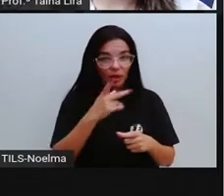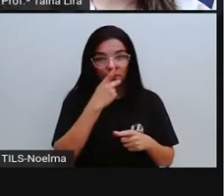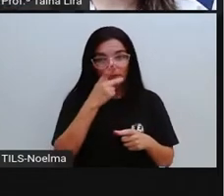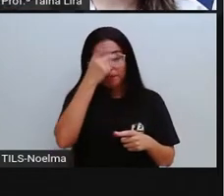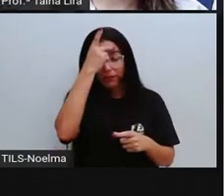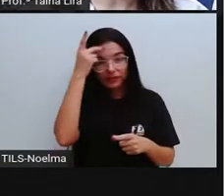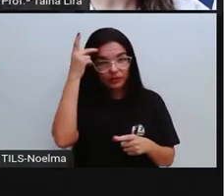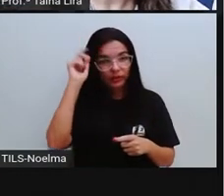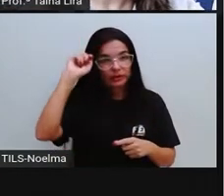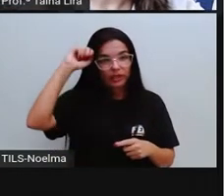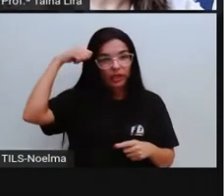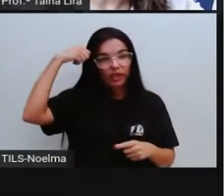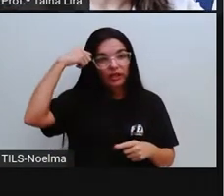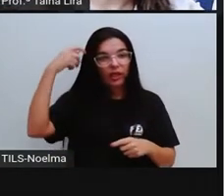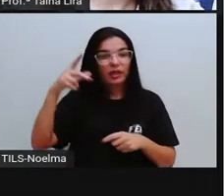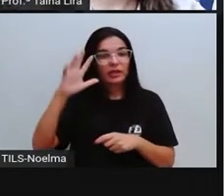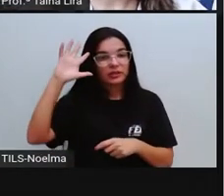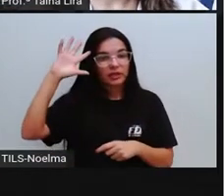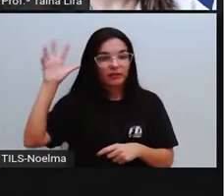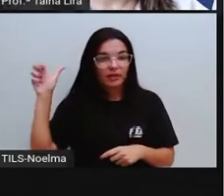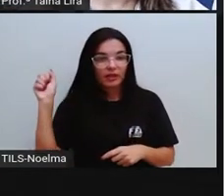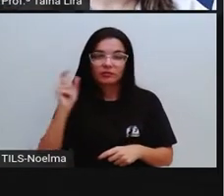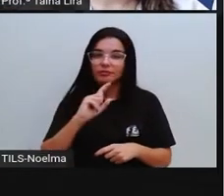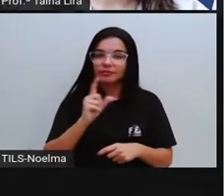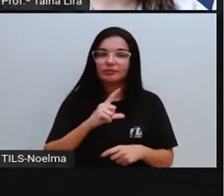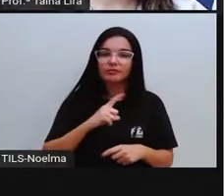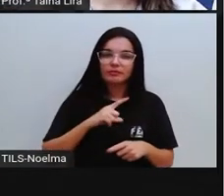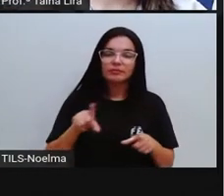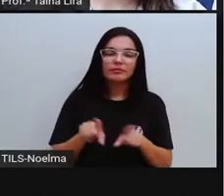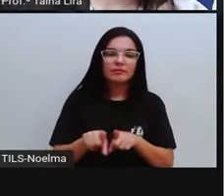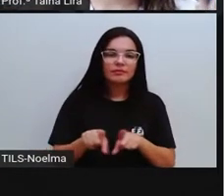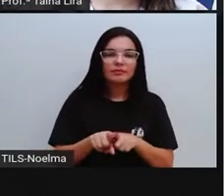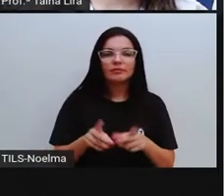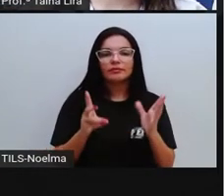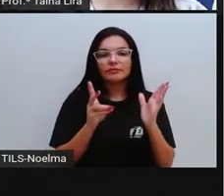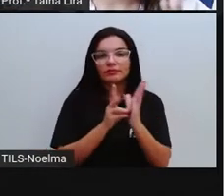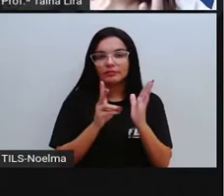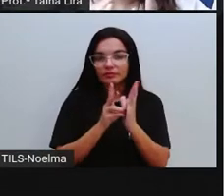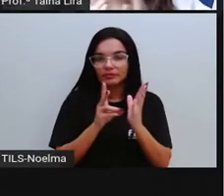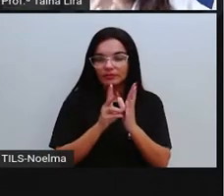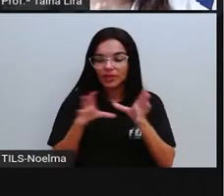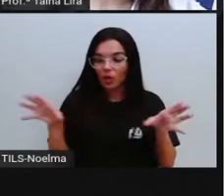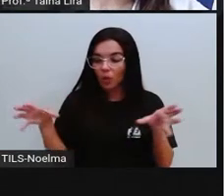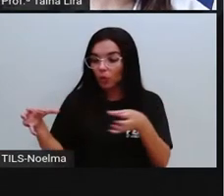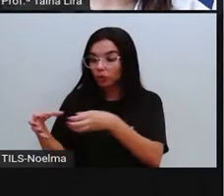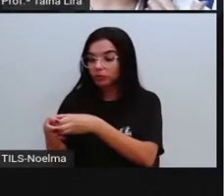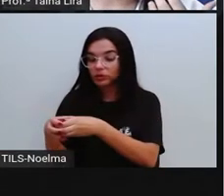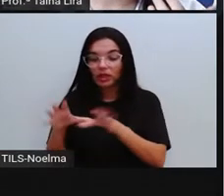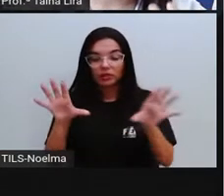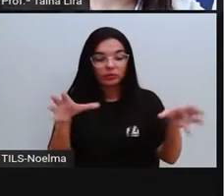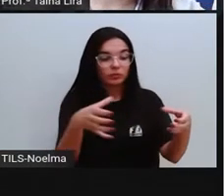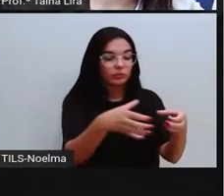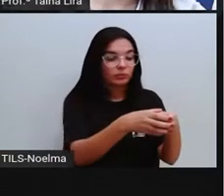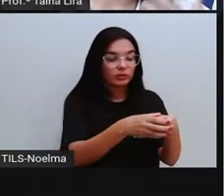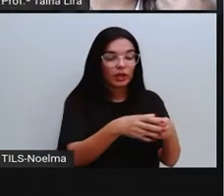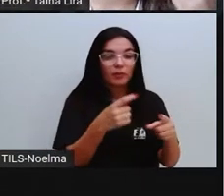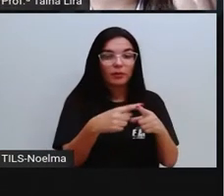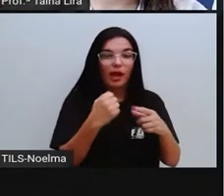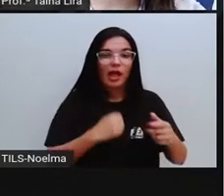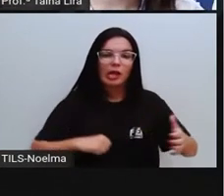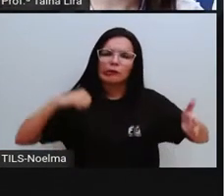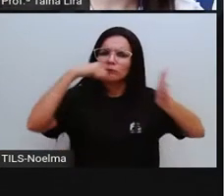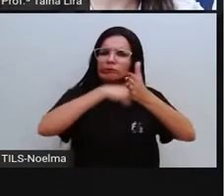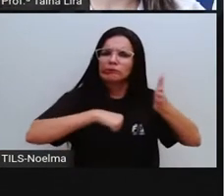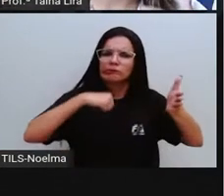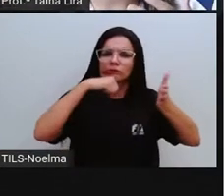somente os africanos. O quilombo era a comunidade onde todos que lutavam contra a escravidão ou que